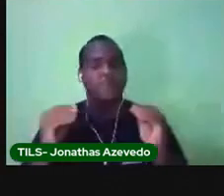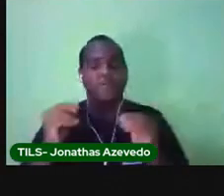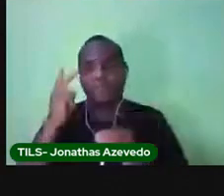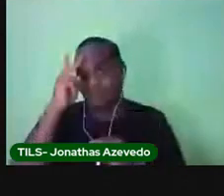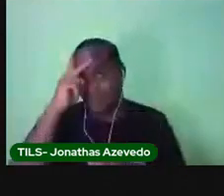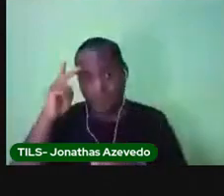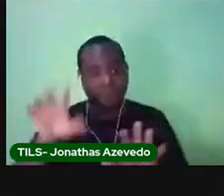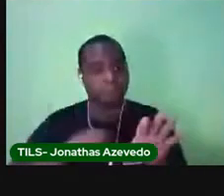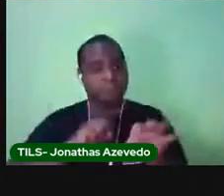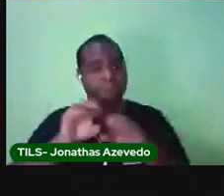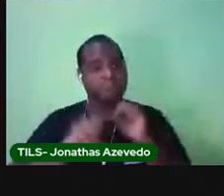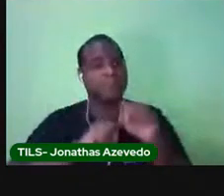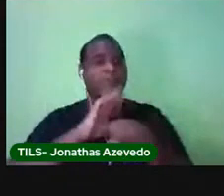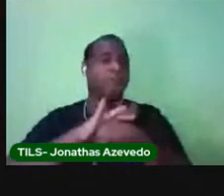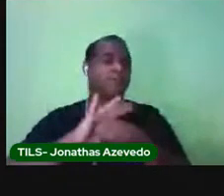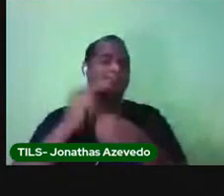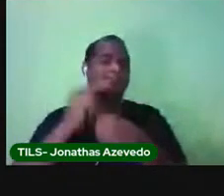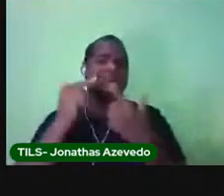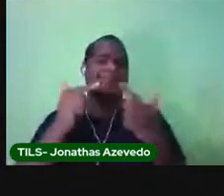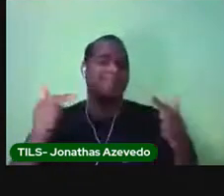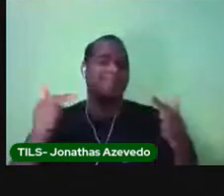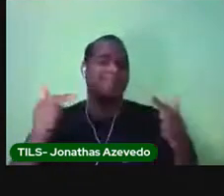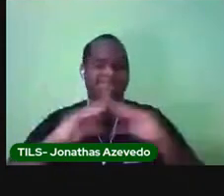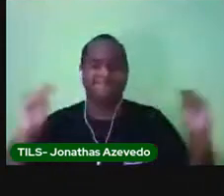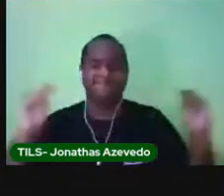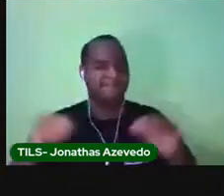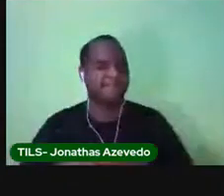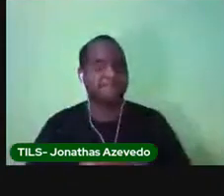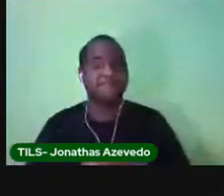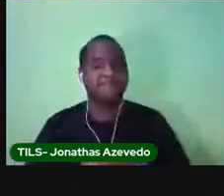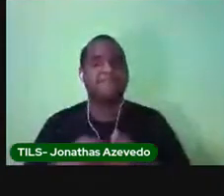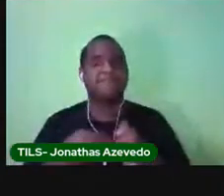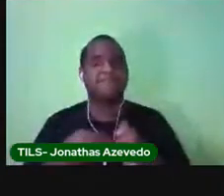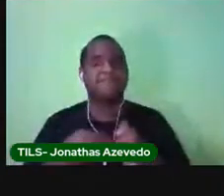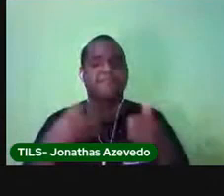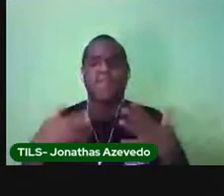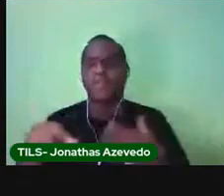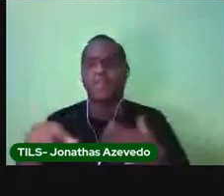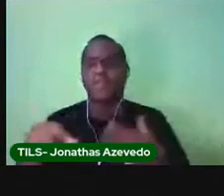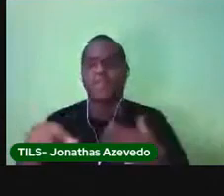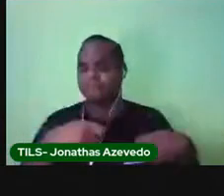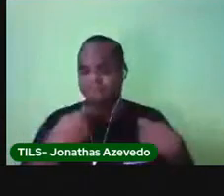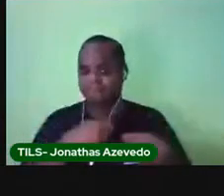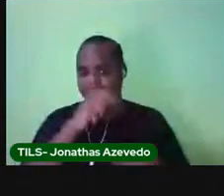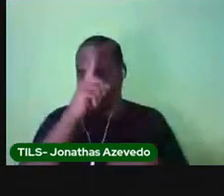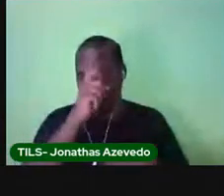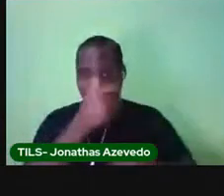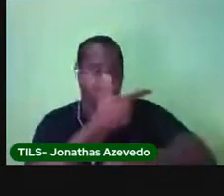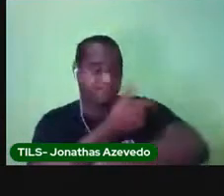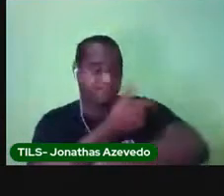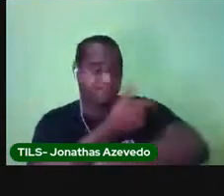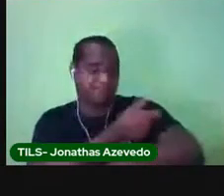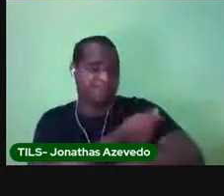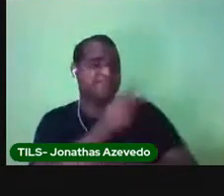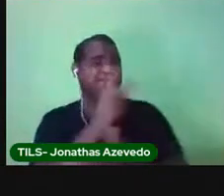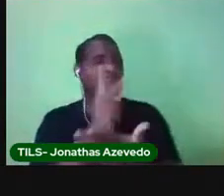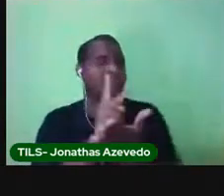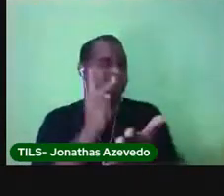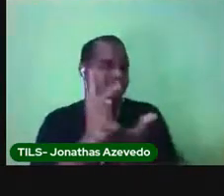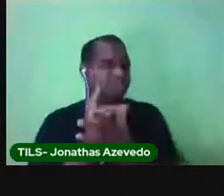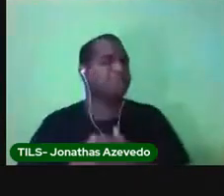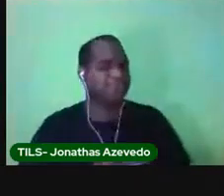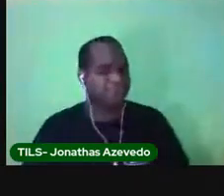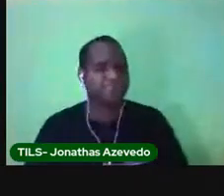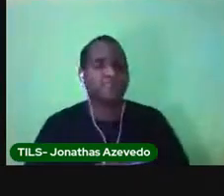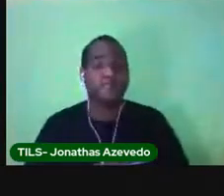Por esse motivo, devemos sempre comparecer nas campanhas de vacinação. Quando nós deixamos de tomar